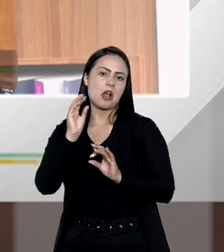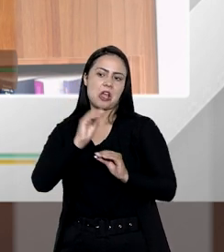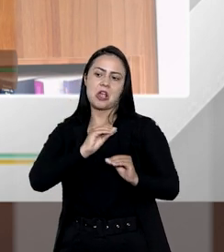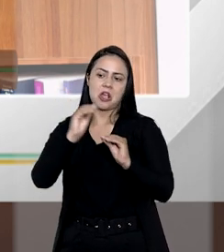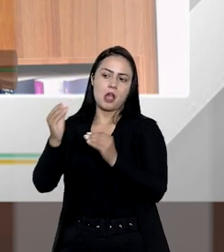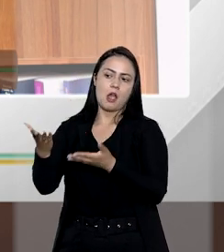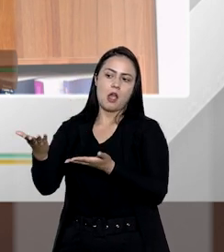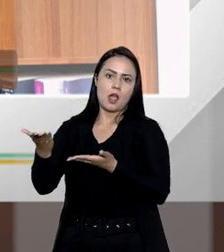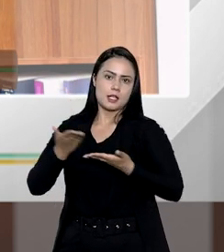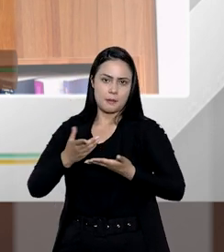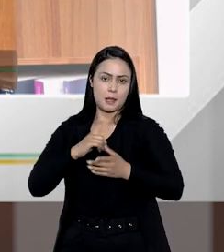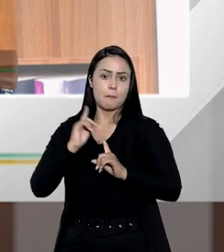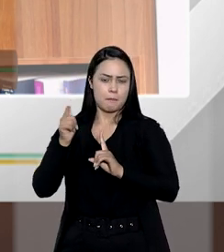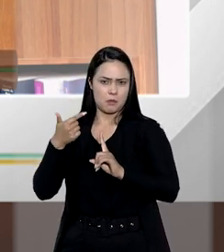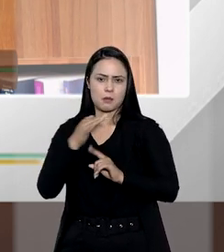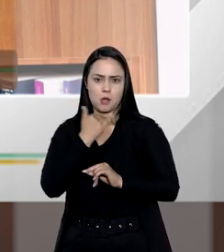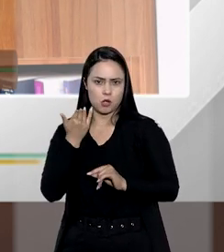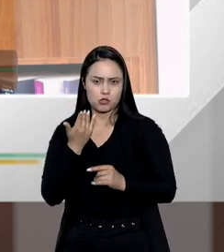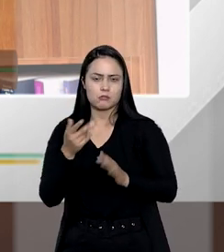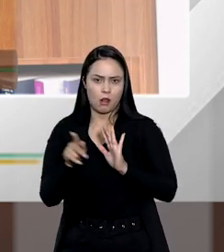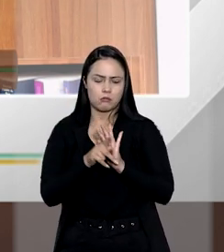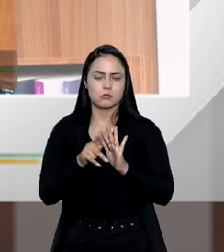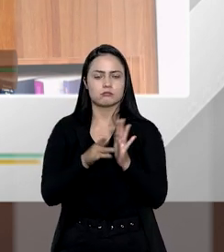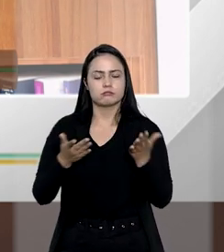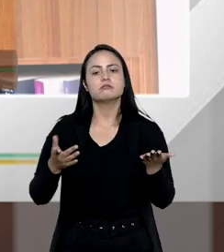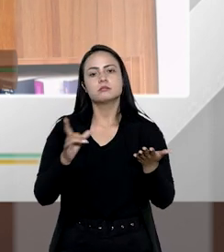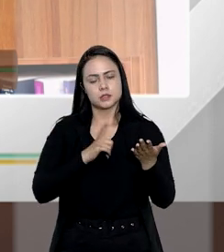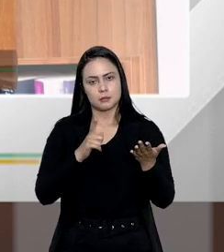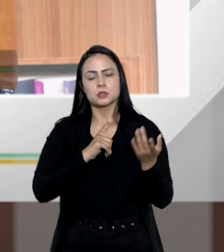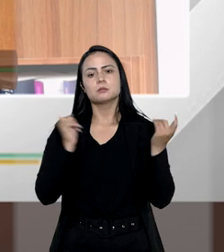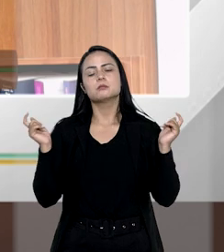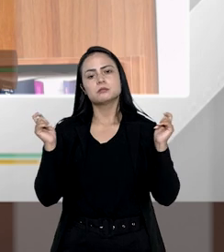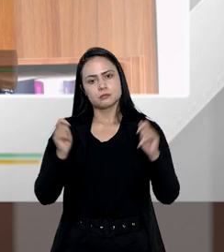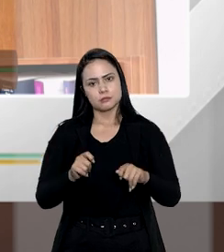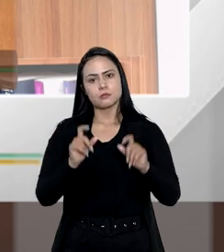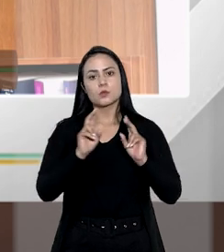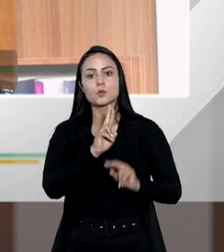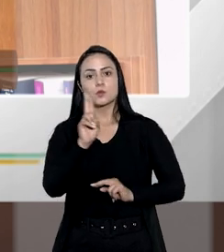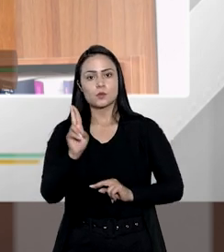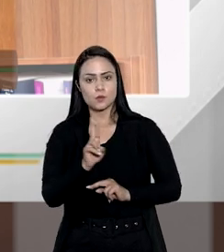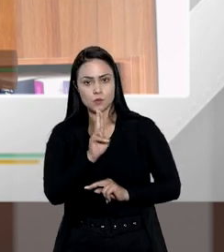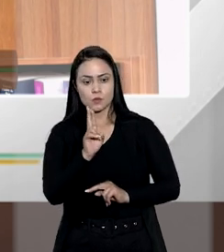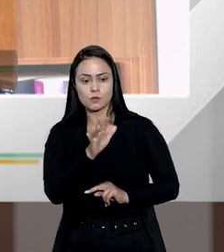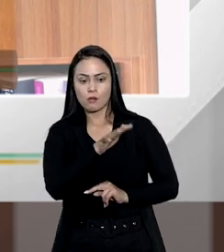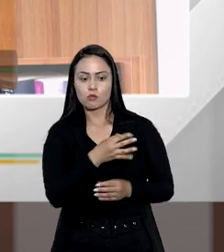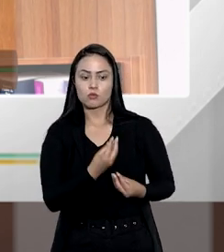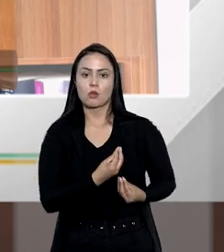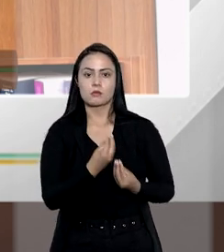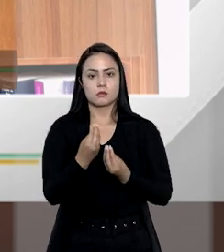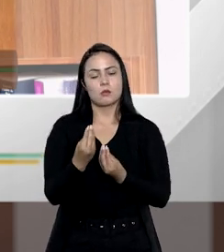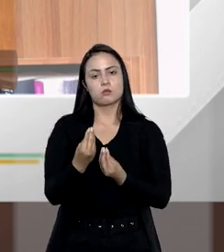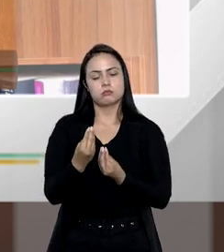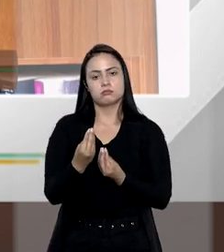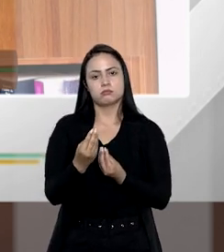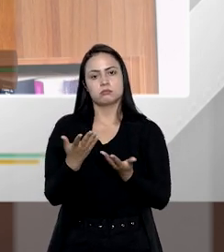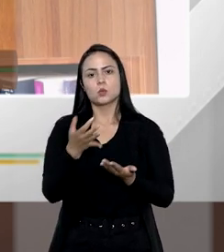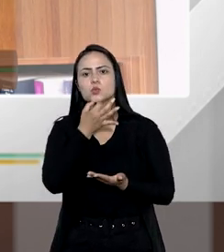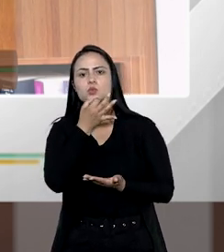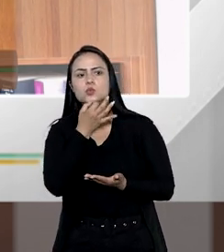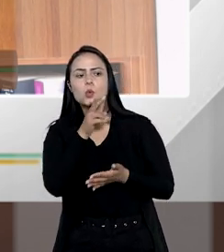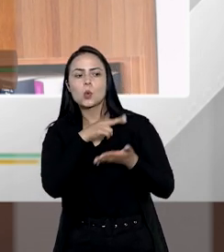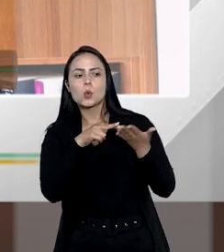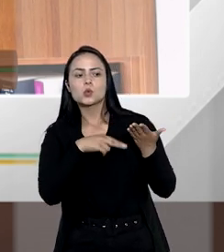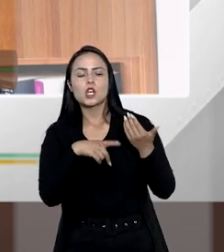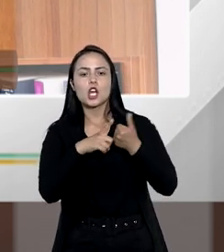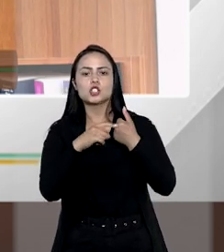receberia quando da minha morte. Claro, nós temos possibilidades de utilizar esta doação, e aí sugere